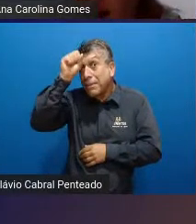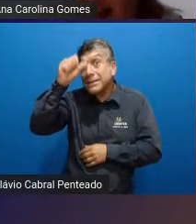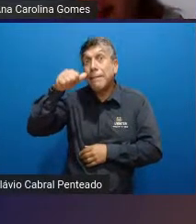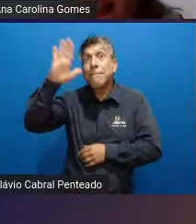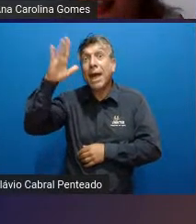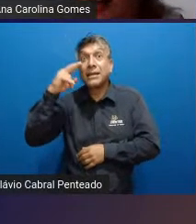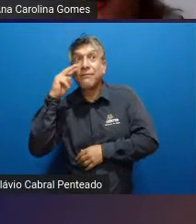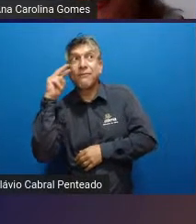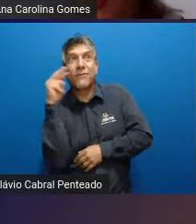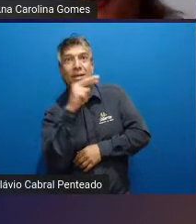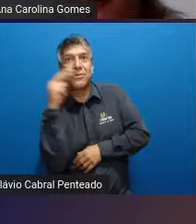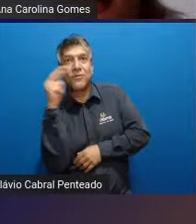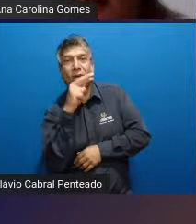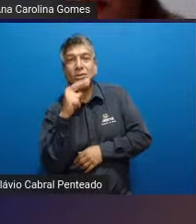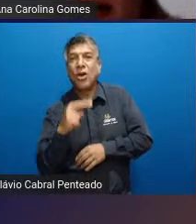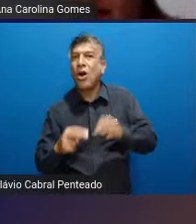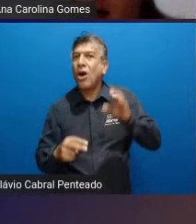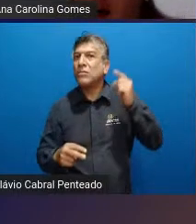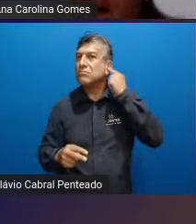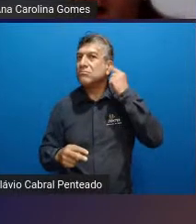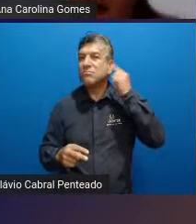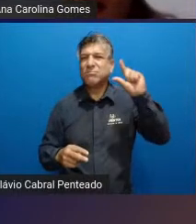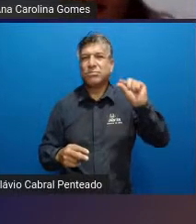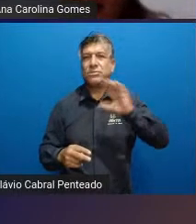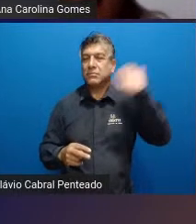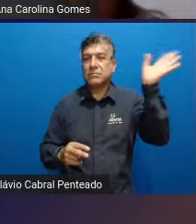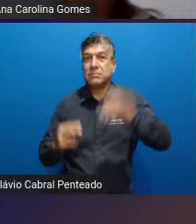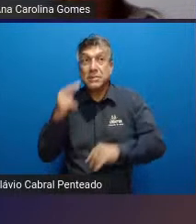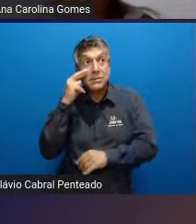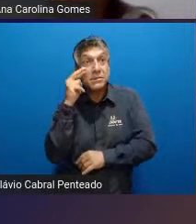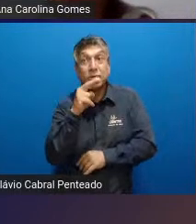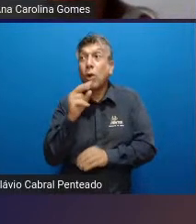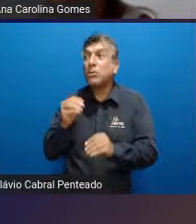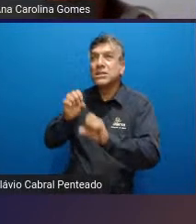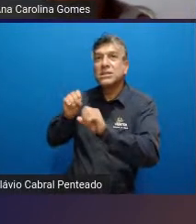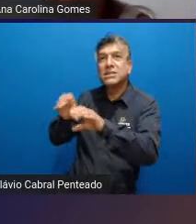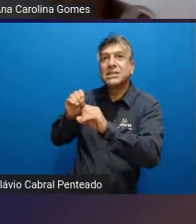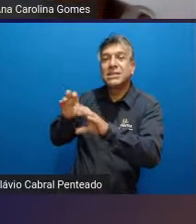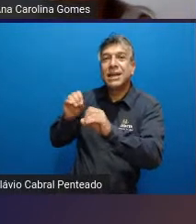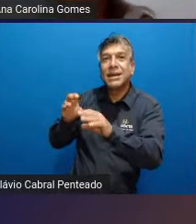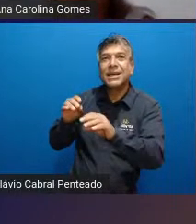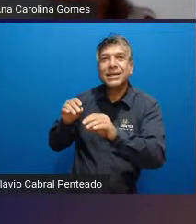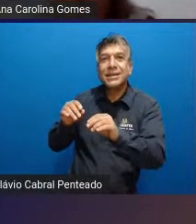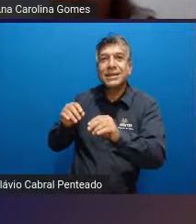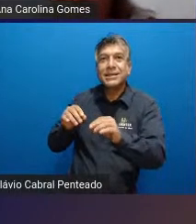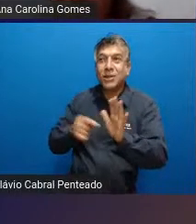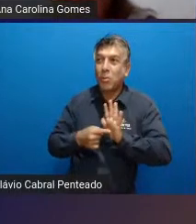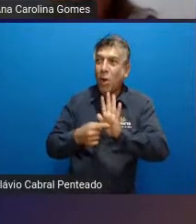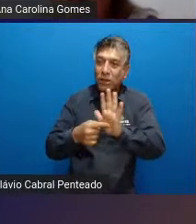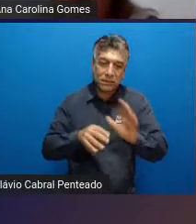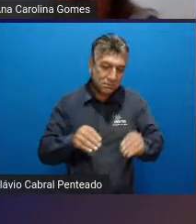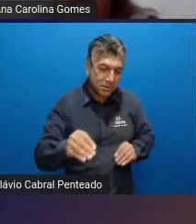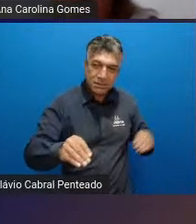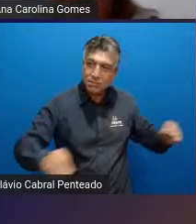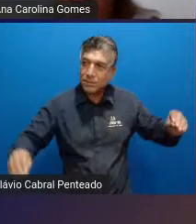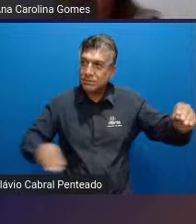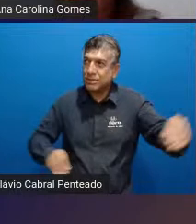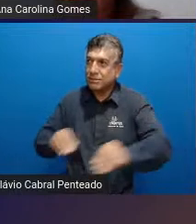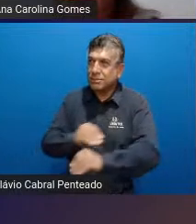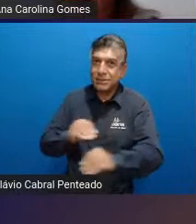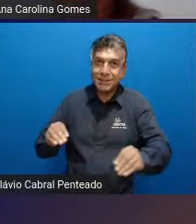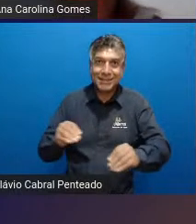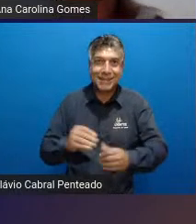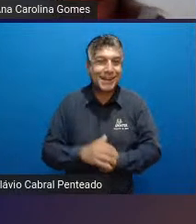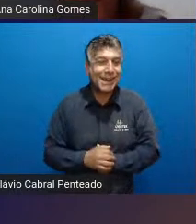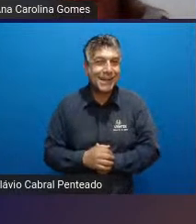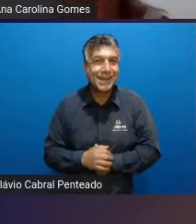ouvindo e a gente acredita também que a melhor forma de ensinar essas crianças autistas é através da demonstração e não importa se